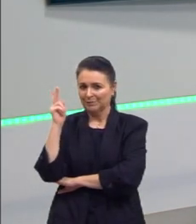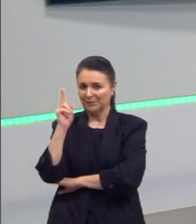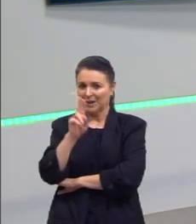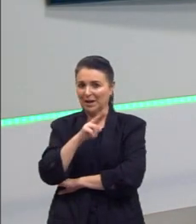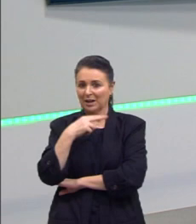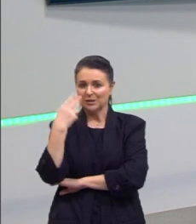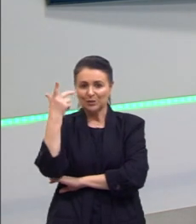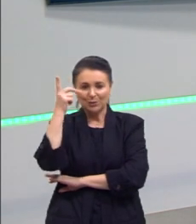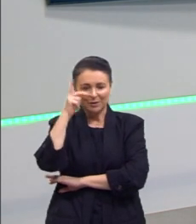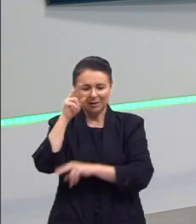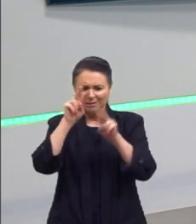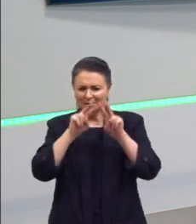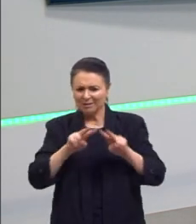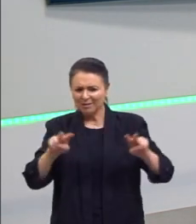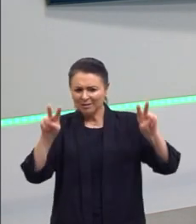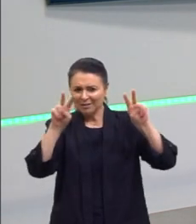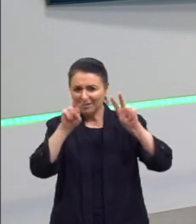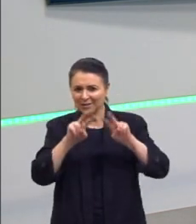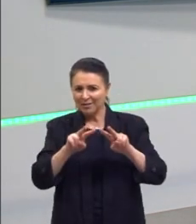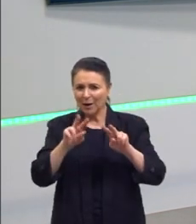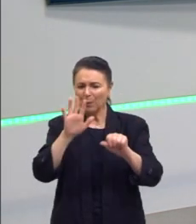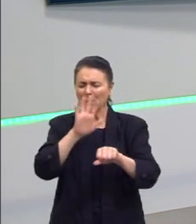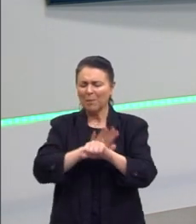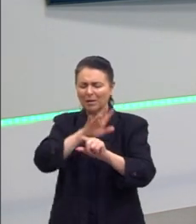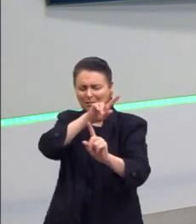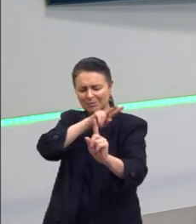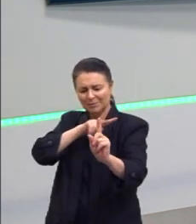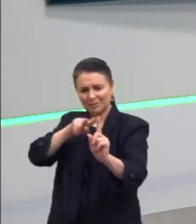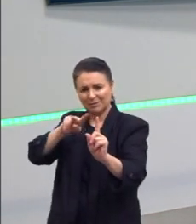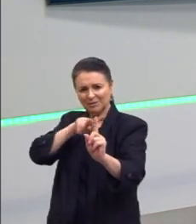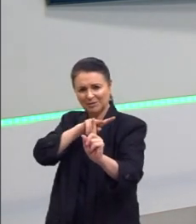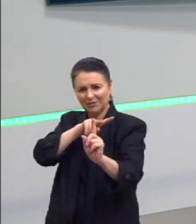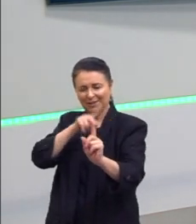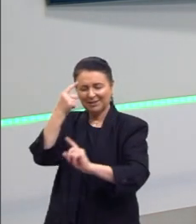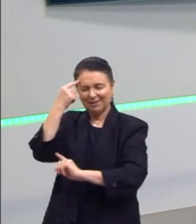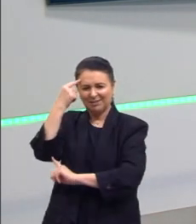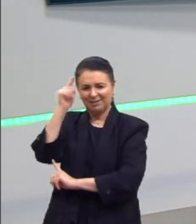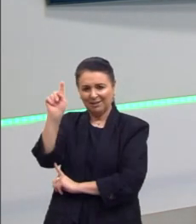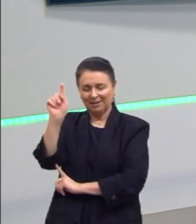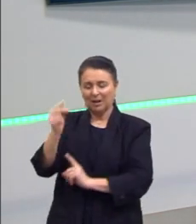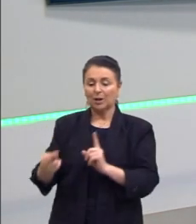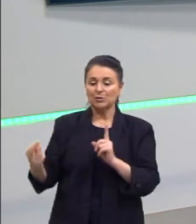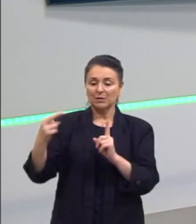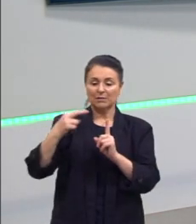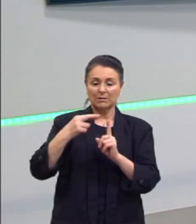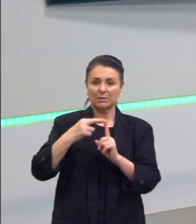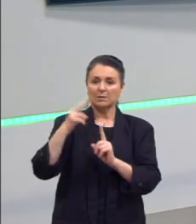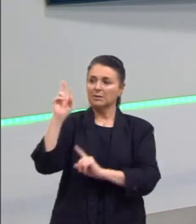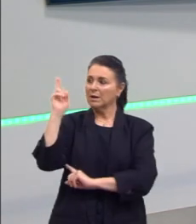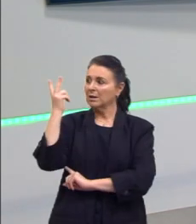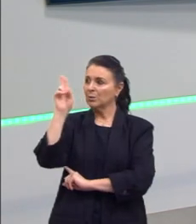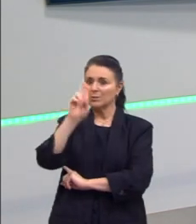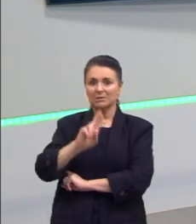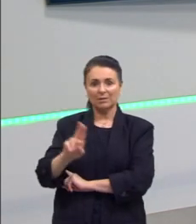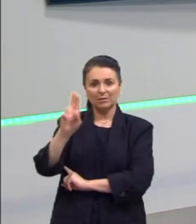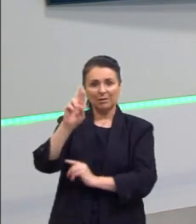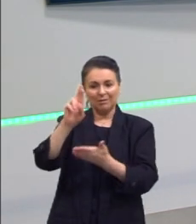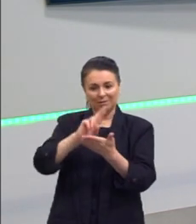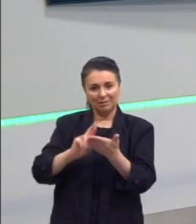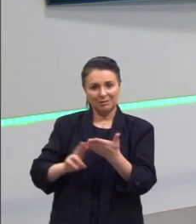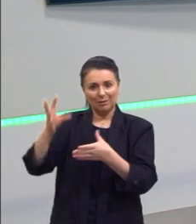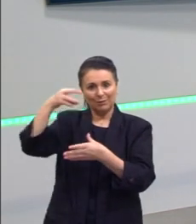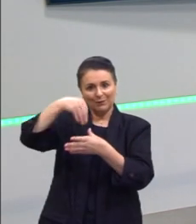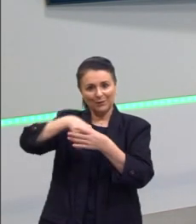enxergar com muito mais perspectiva essa ideia de referenciar historicamente a nossa redação,